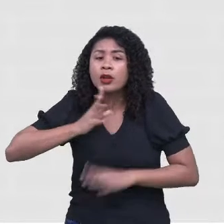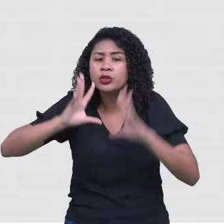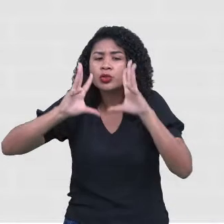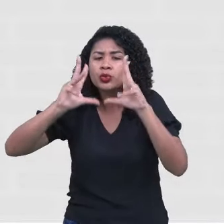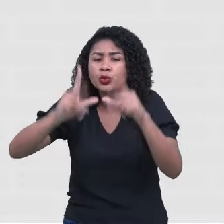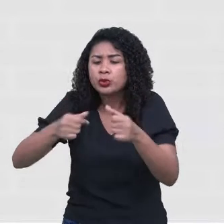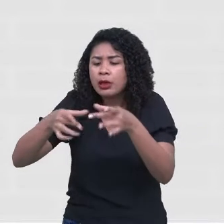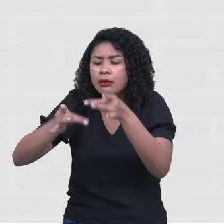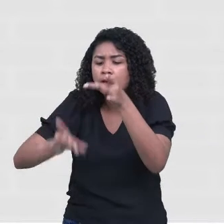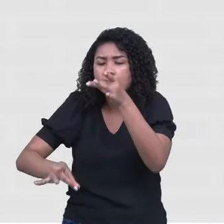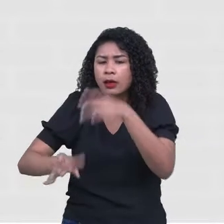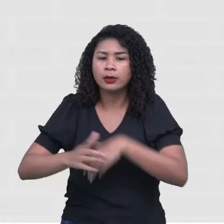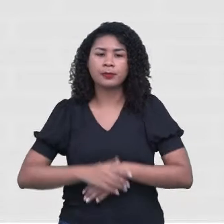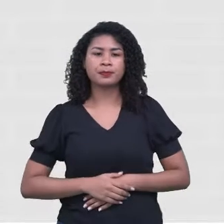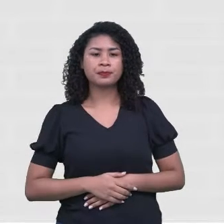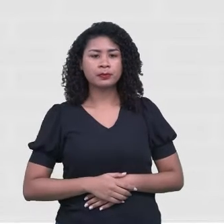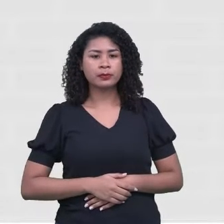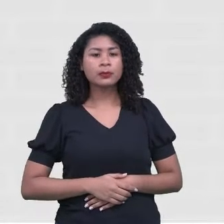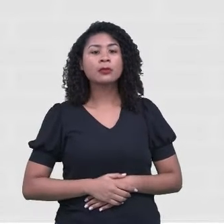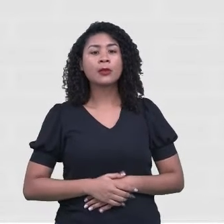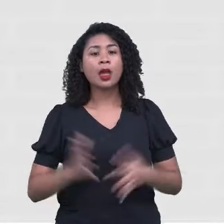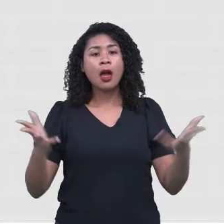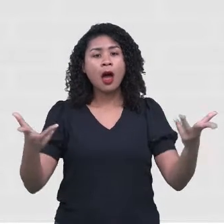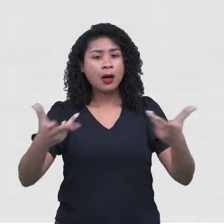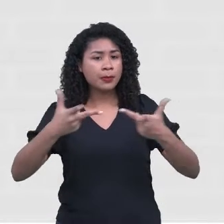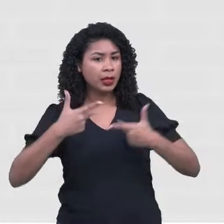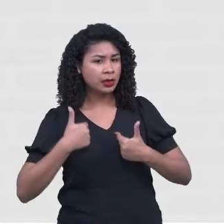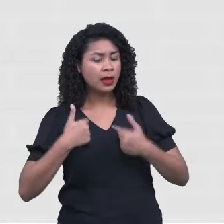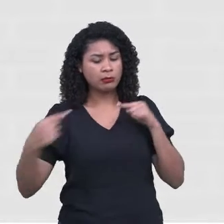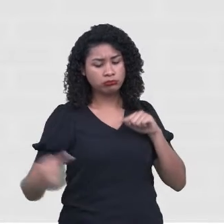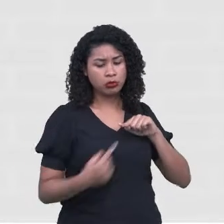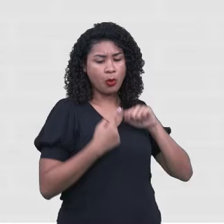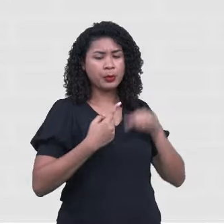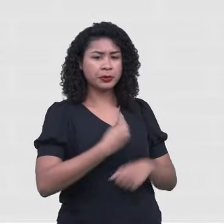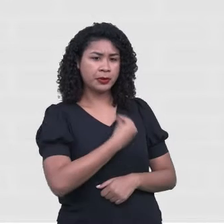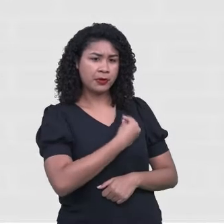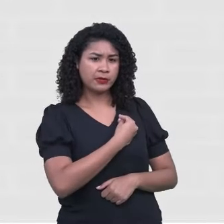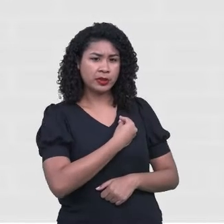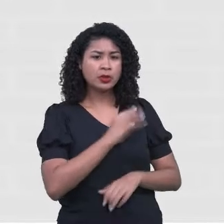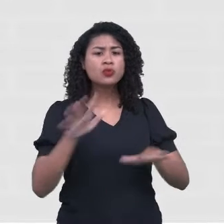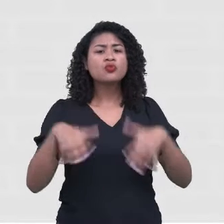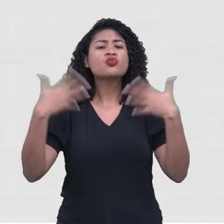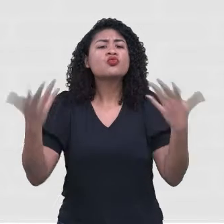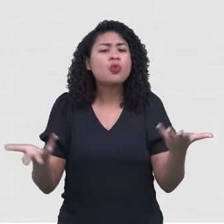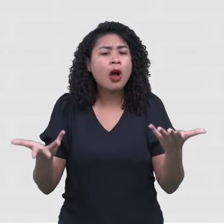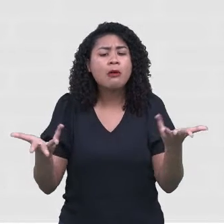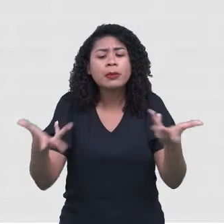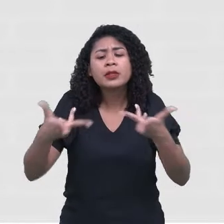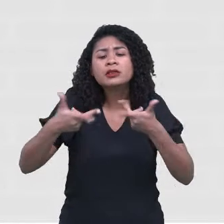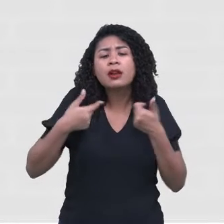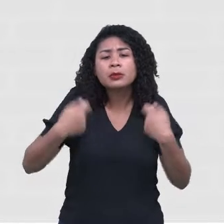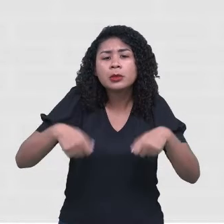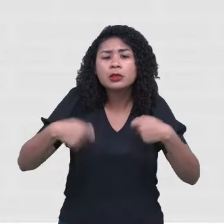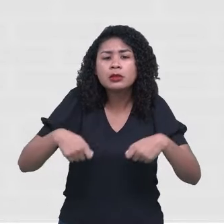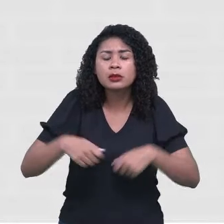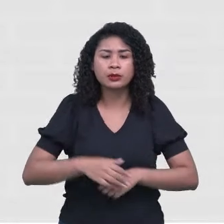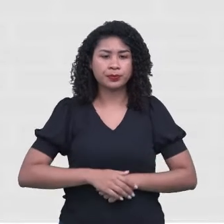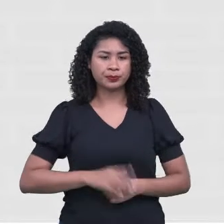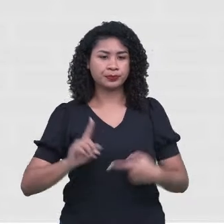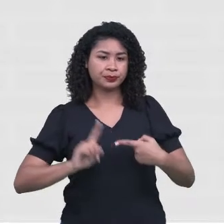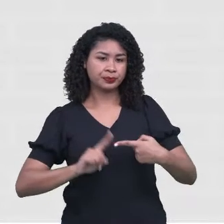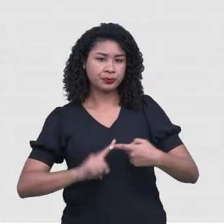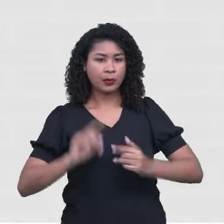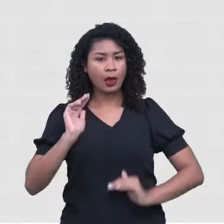mais aliadas? Para a construção do projeto de vida. Quais são essas habilidades? Desenvolvimento